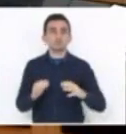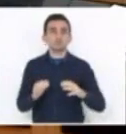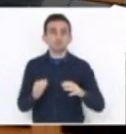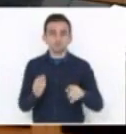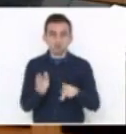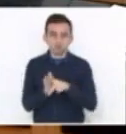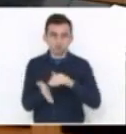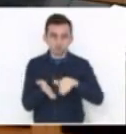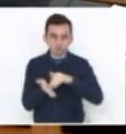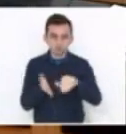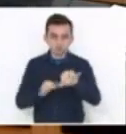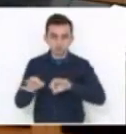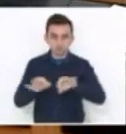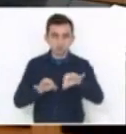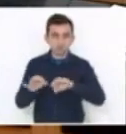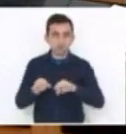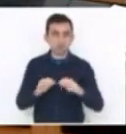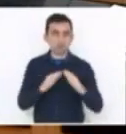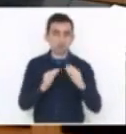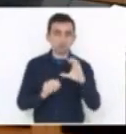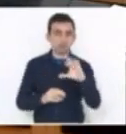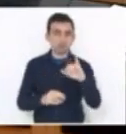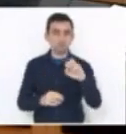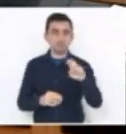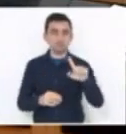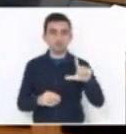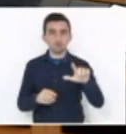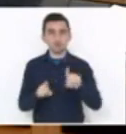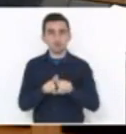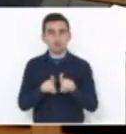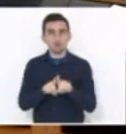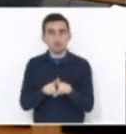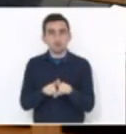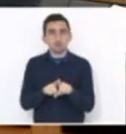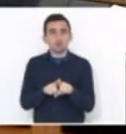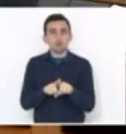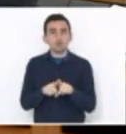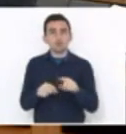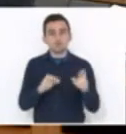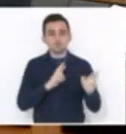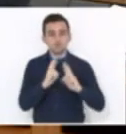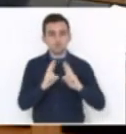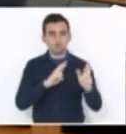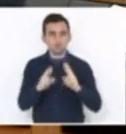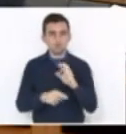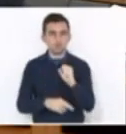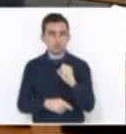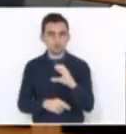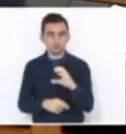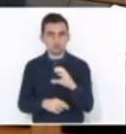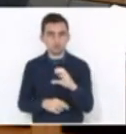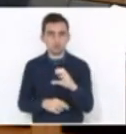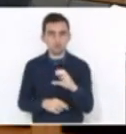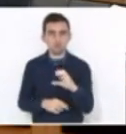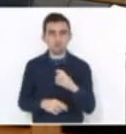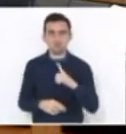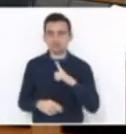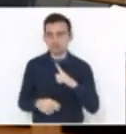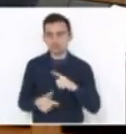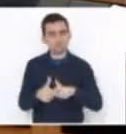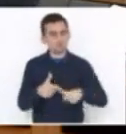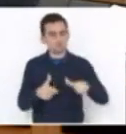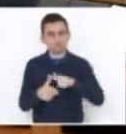a questão das rodovias catarinenses hoje que se encontram em estados